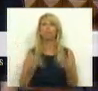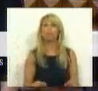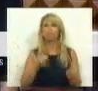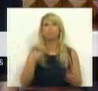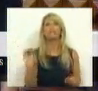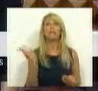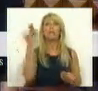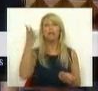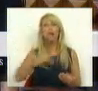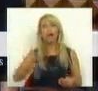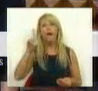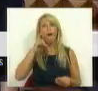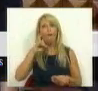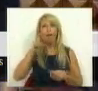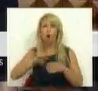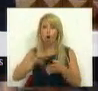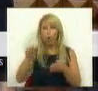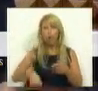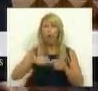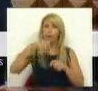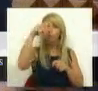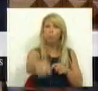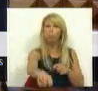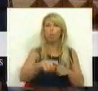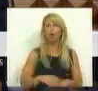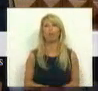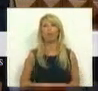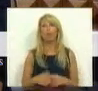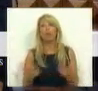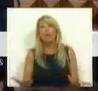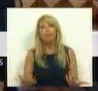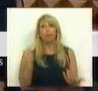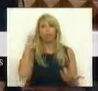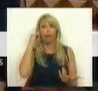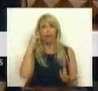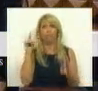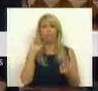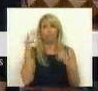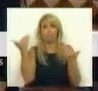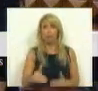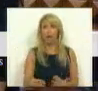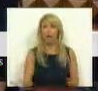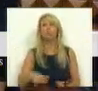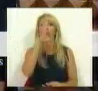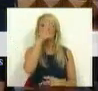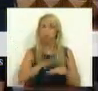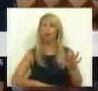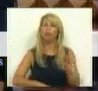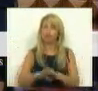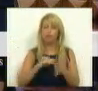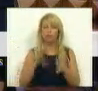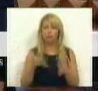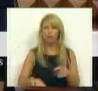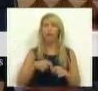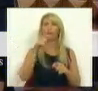assegurar a prorrogação desses contratos. Entretanto, passado esse prazo, o governo procedeu à prorrogação desses contratos